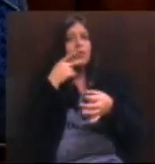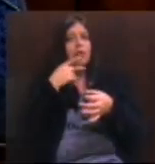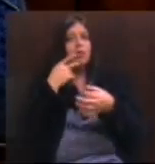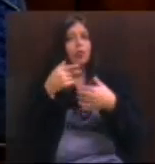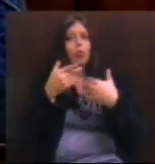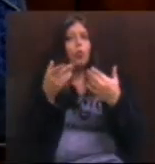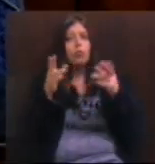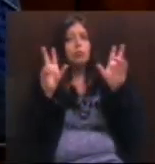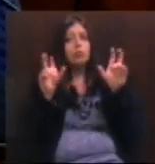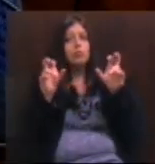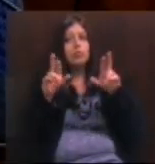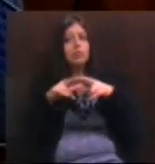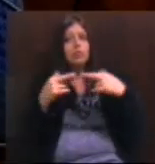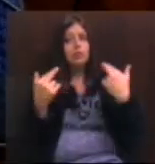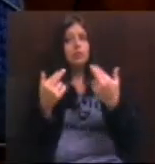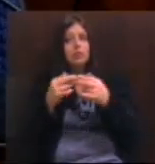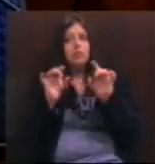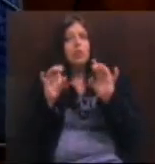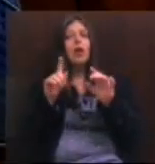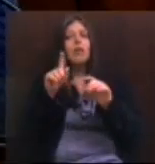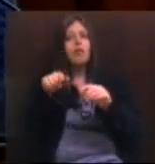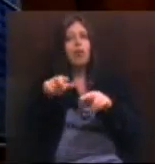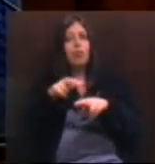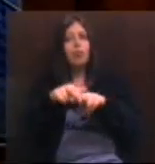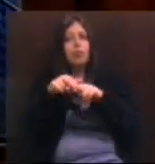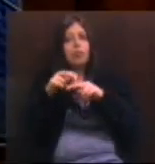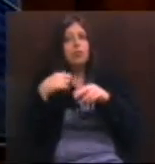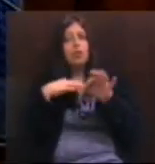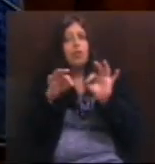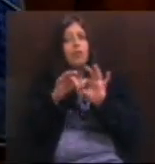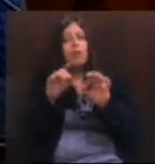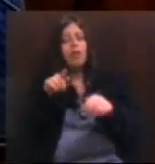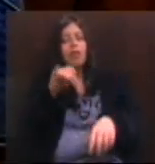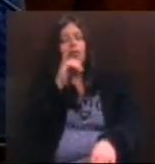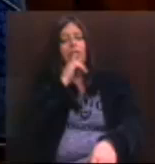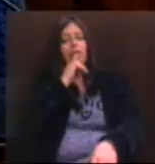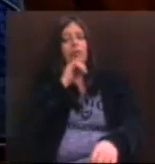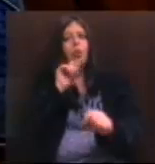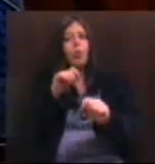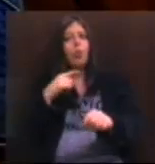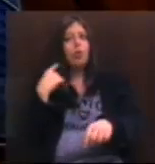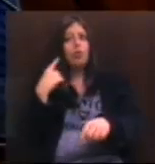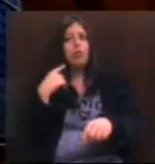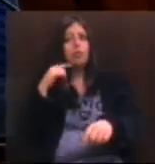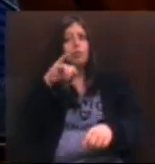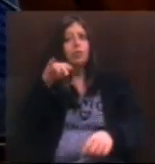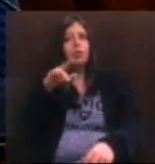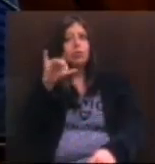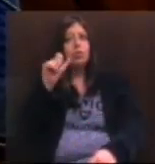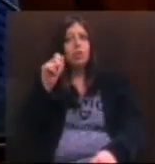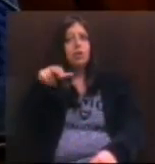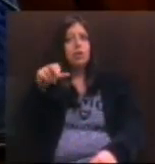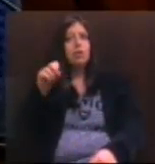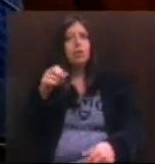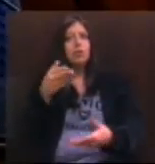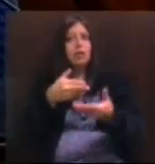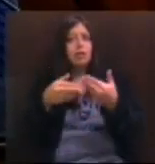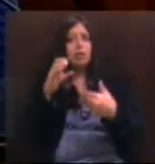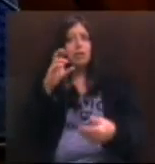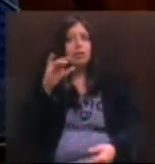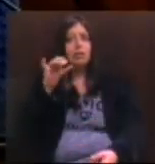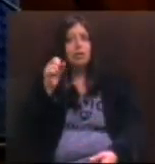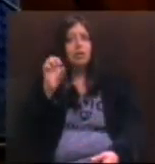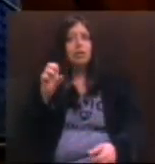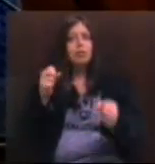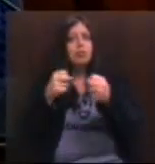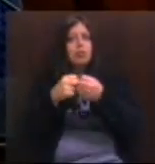dos nossos grandes expedientes e foi por isso que eu o fiz, porque era um teste, porque quando o deputado Juliano Rosso disse que trataria da crise, o sistema